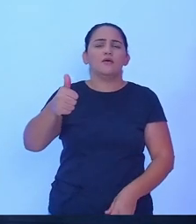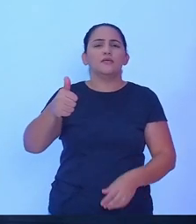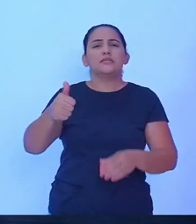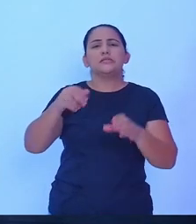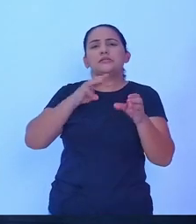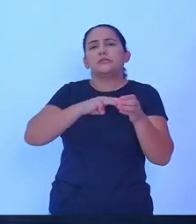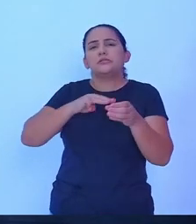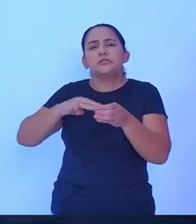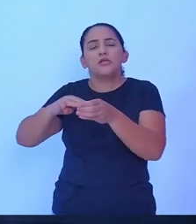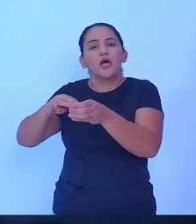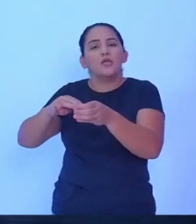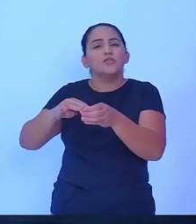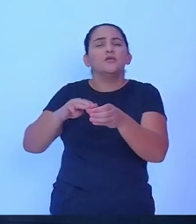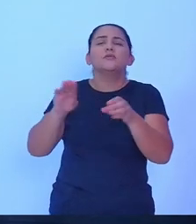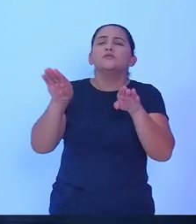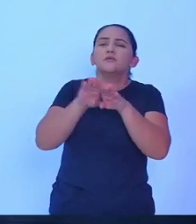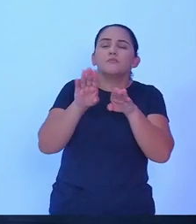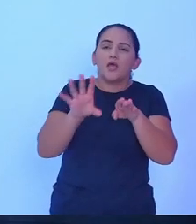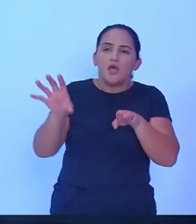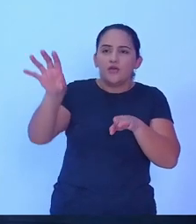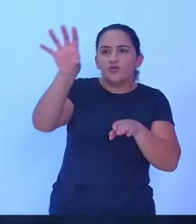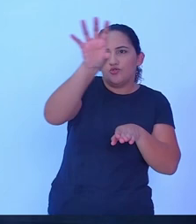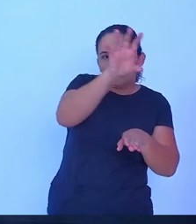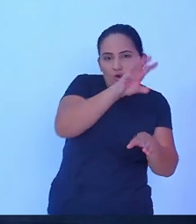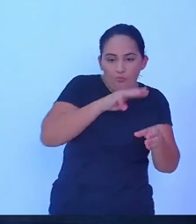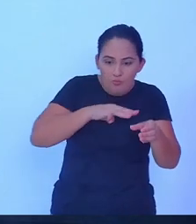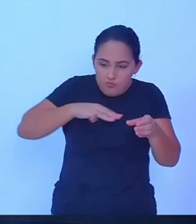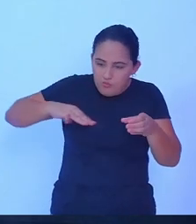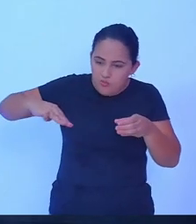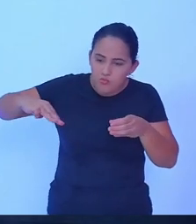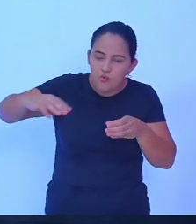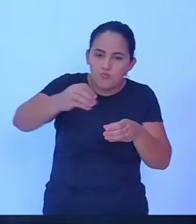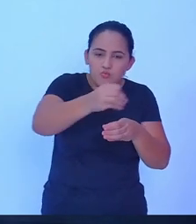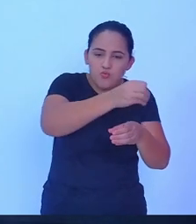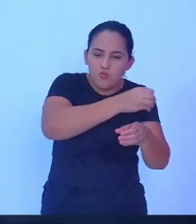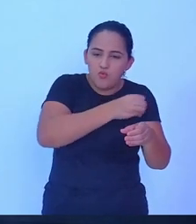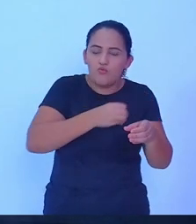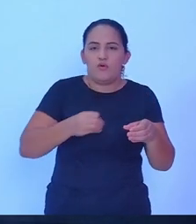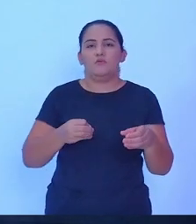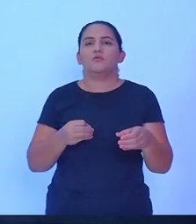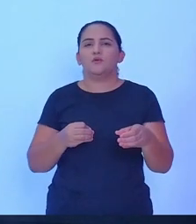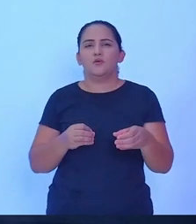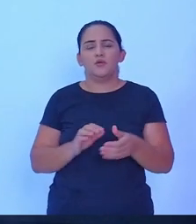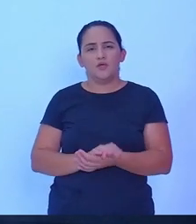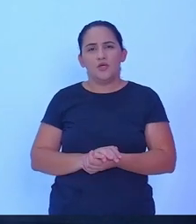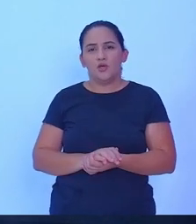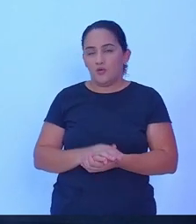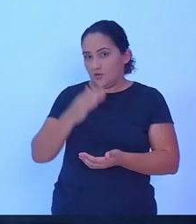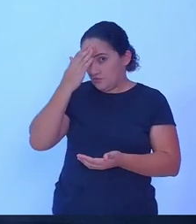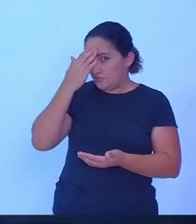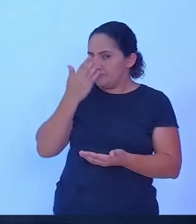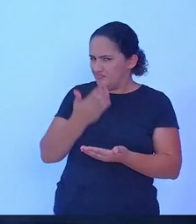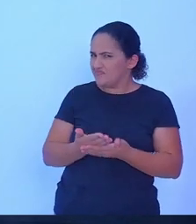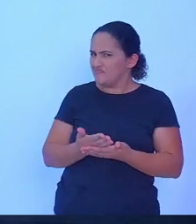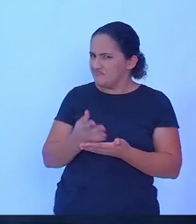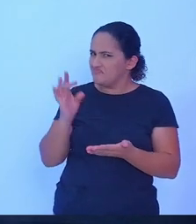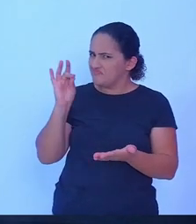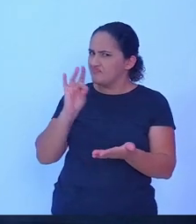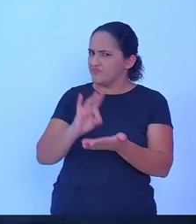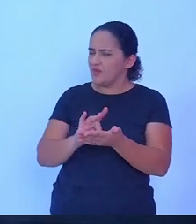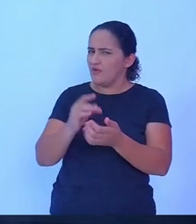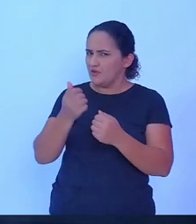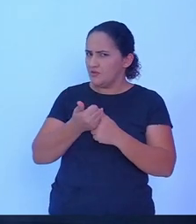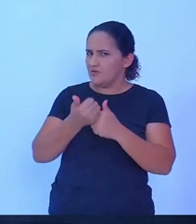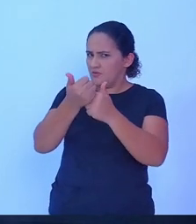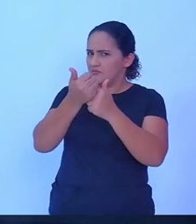Eu acredito e tenho convicção que o papel do vice-prefeito é contribuir